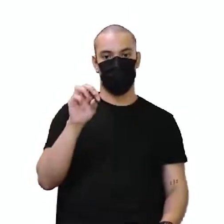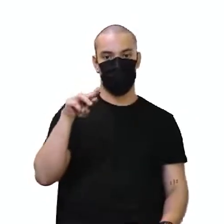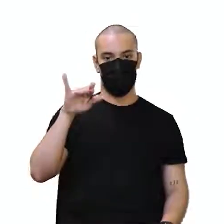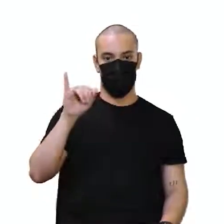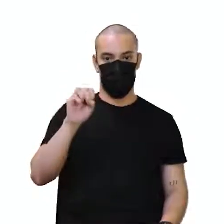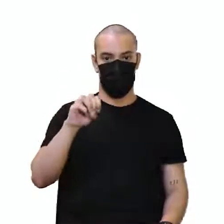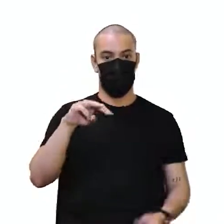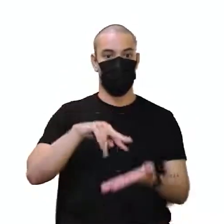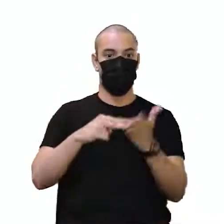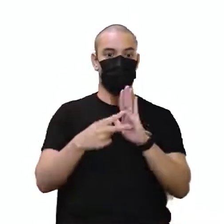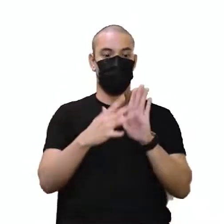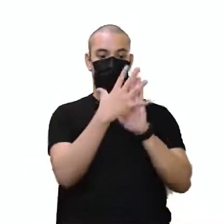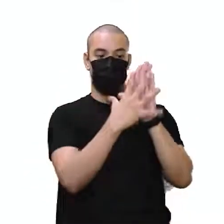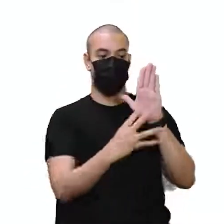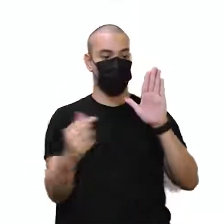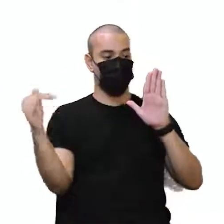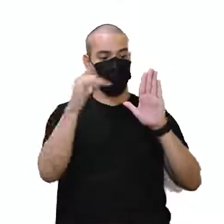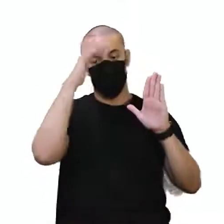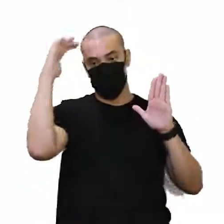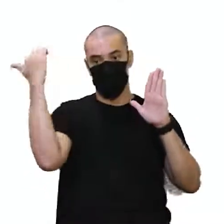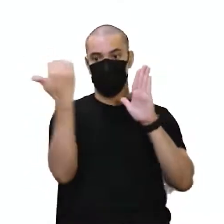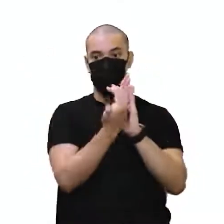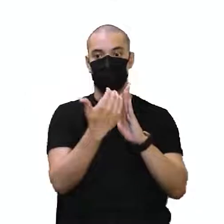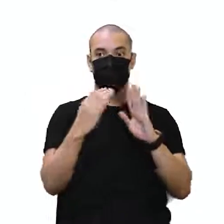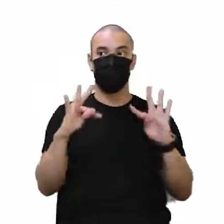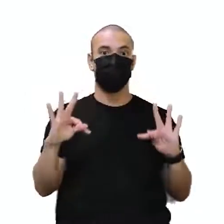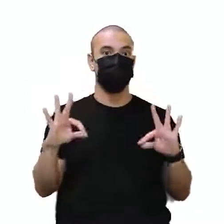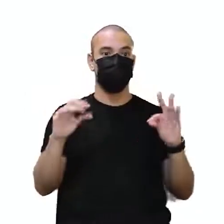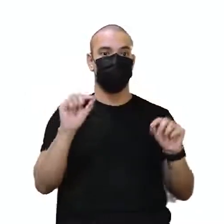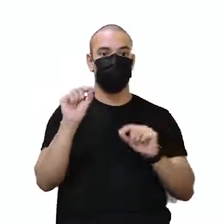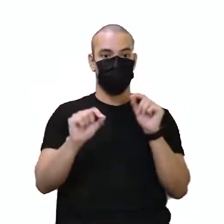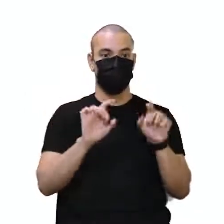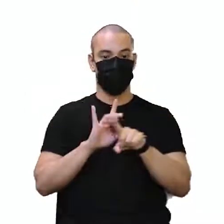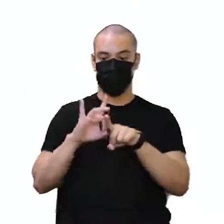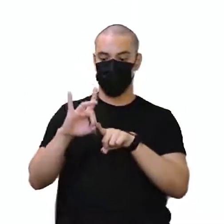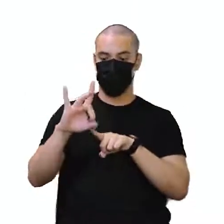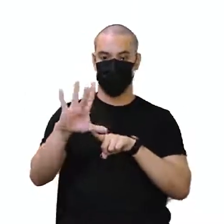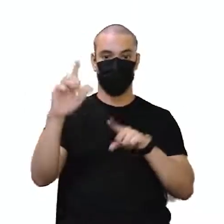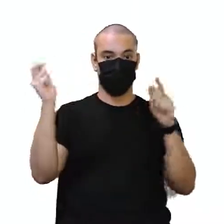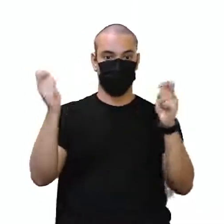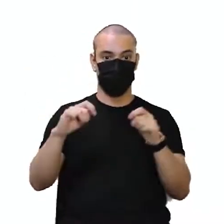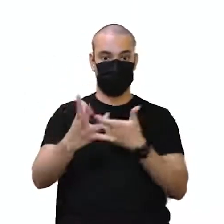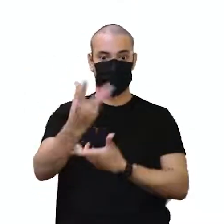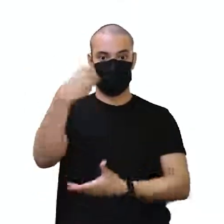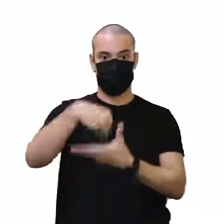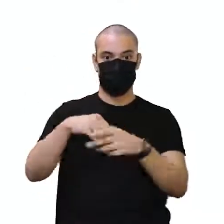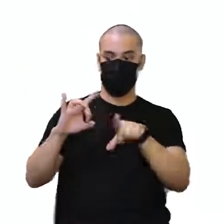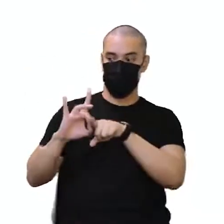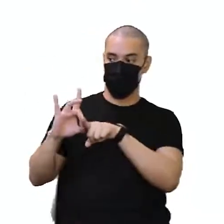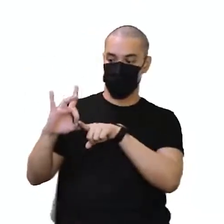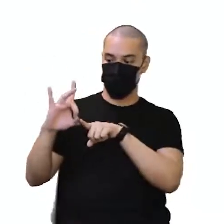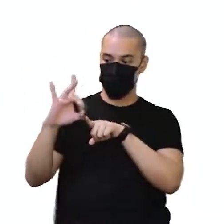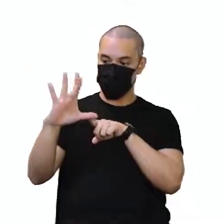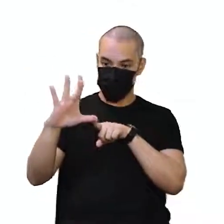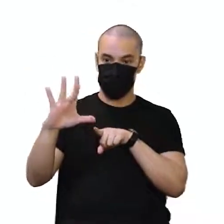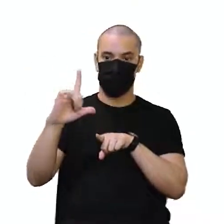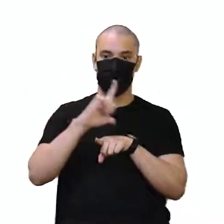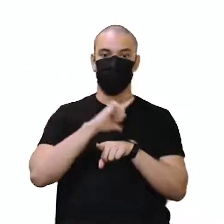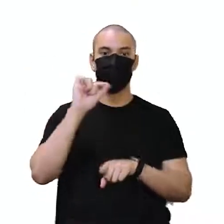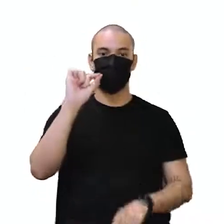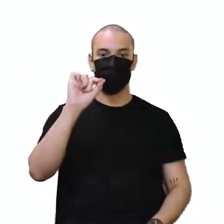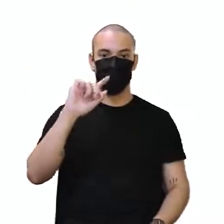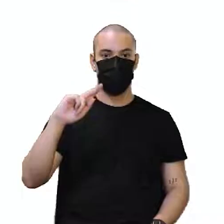padronizava aí a questão dos espermistas, né? Onde você tinha no esperma, você tinha o